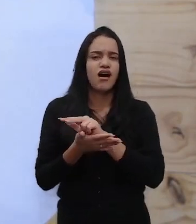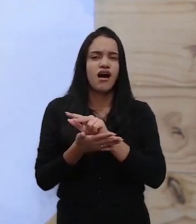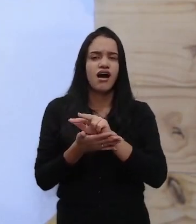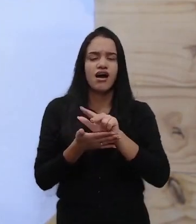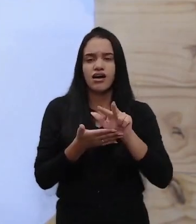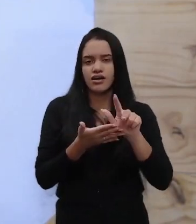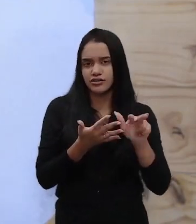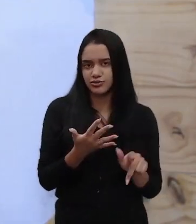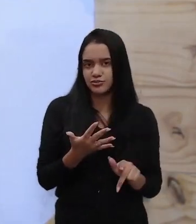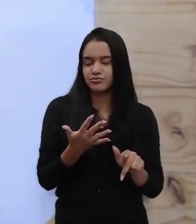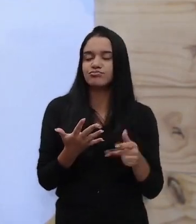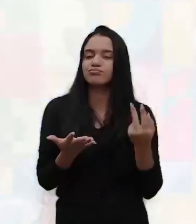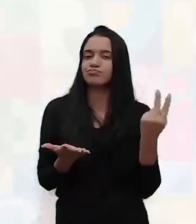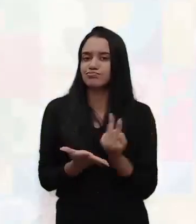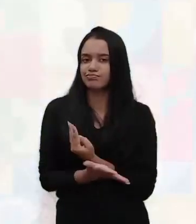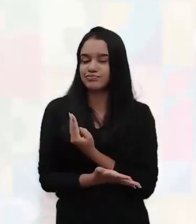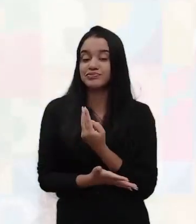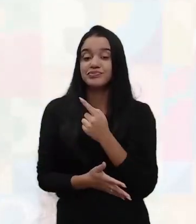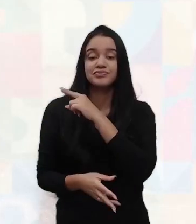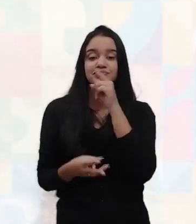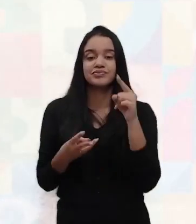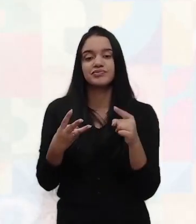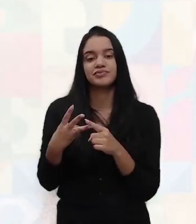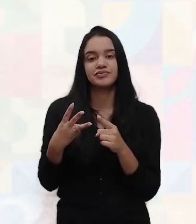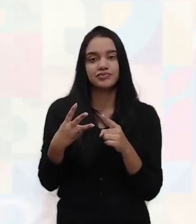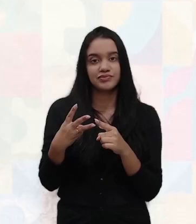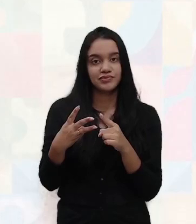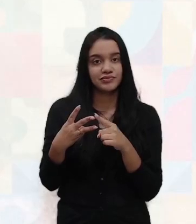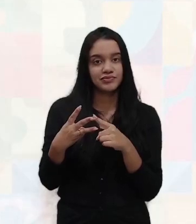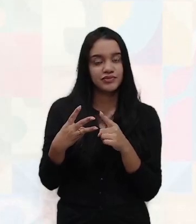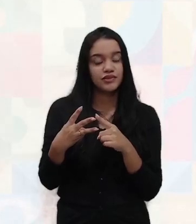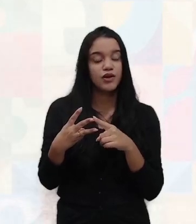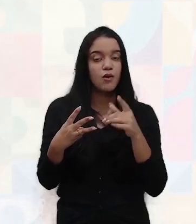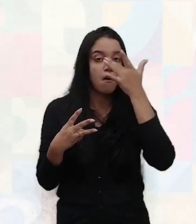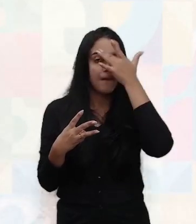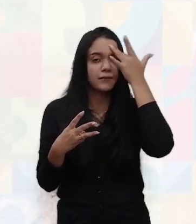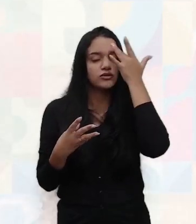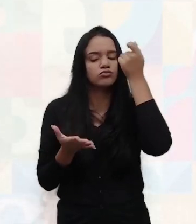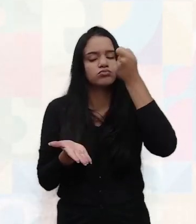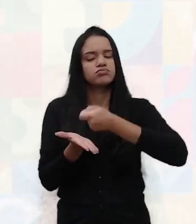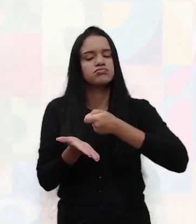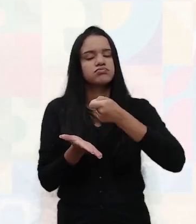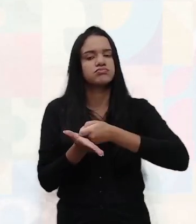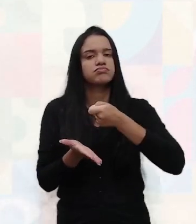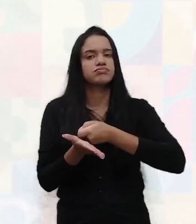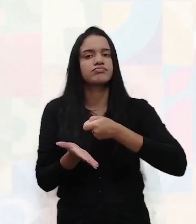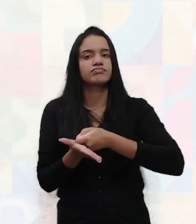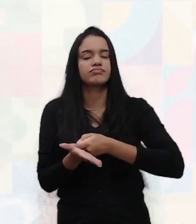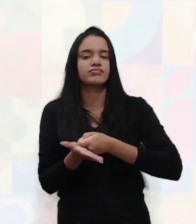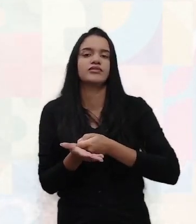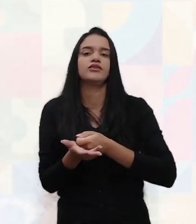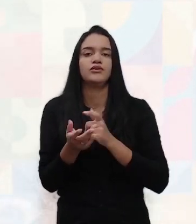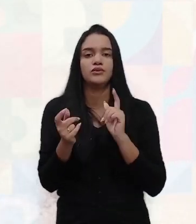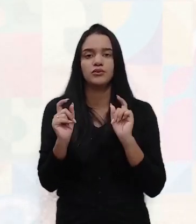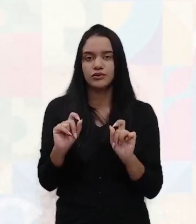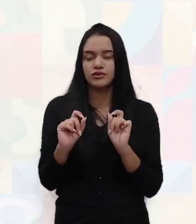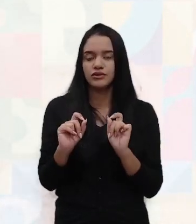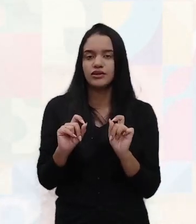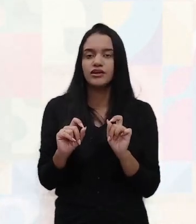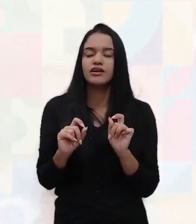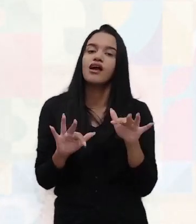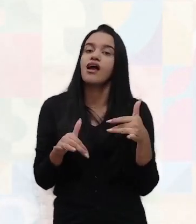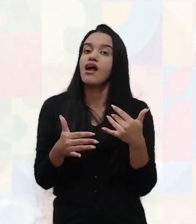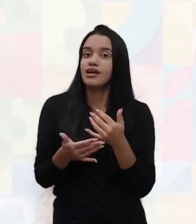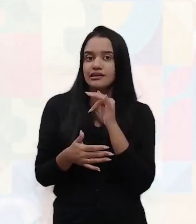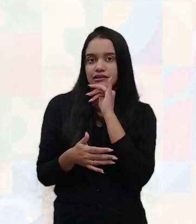contratempos, tá? Segundo, ser uma pessoa perseverante. Ser uma pessoa perseverante é aquela que muitas vezes vai dar